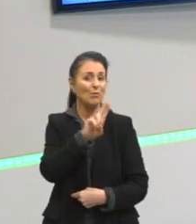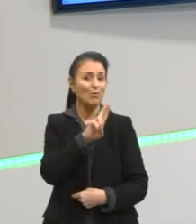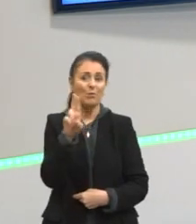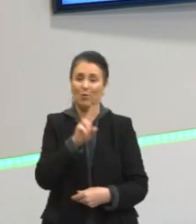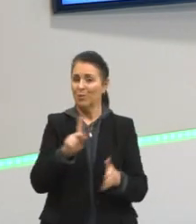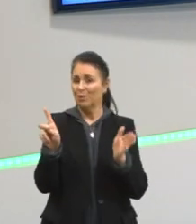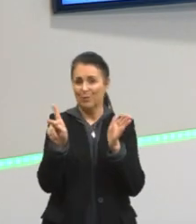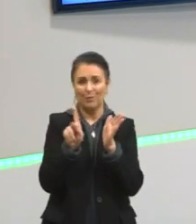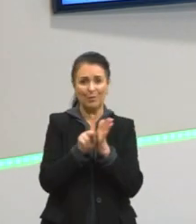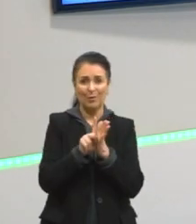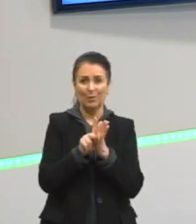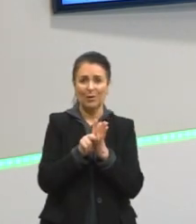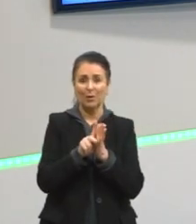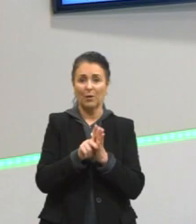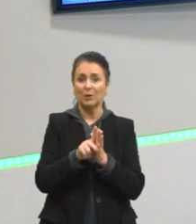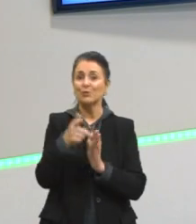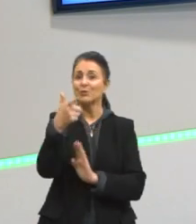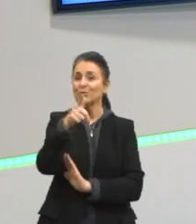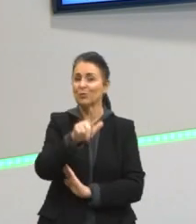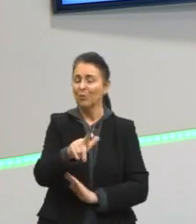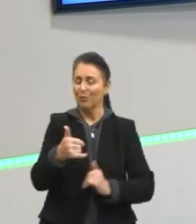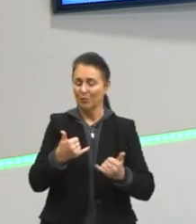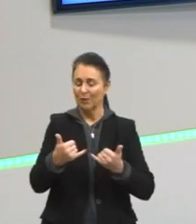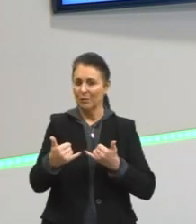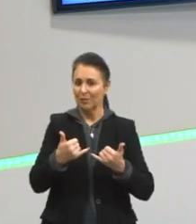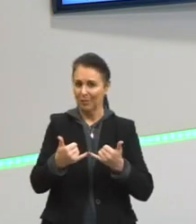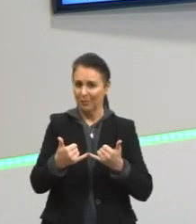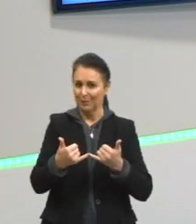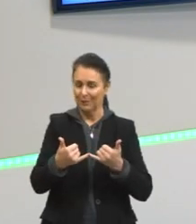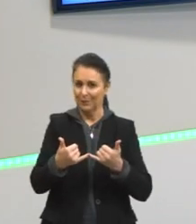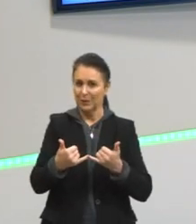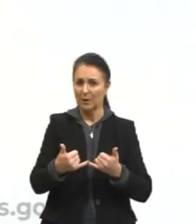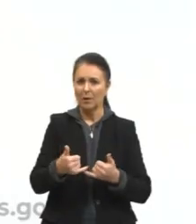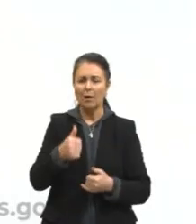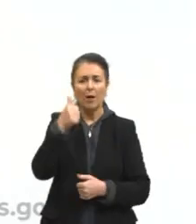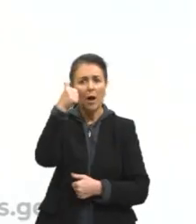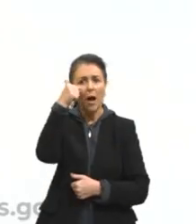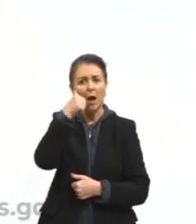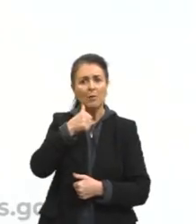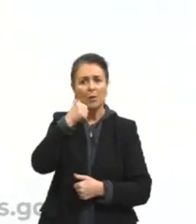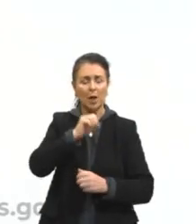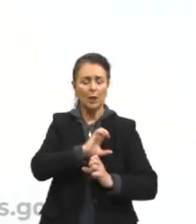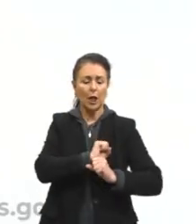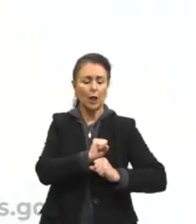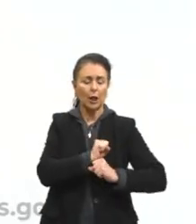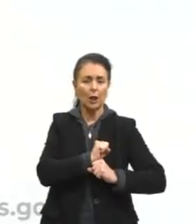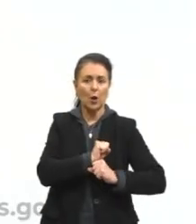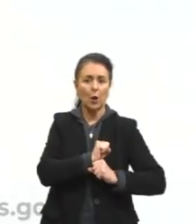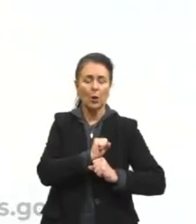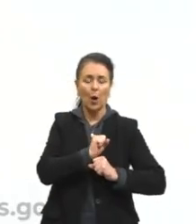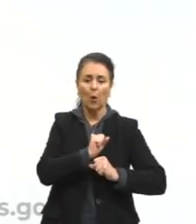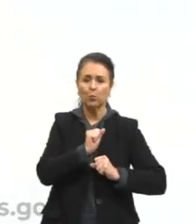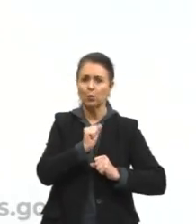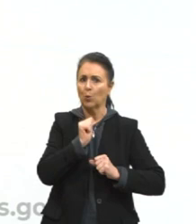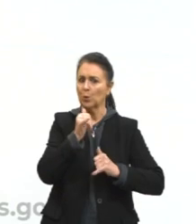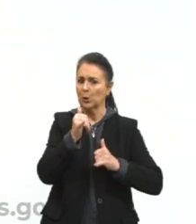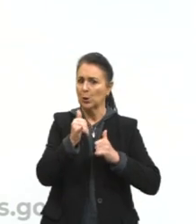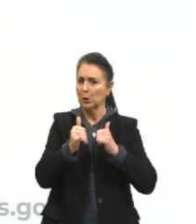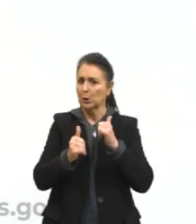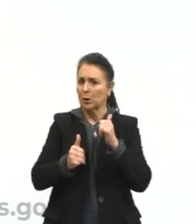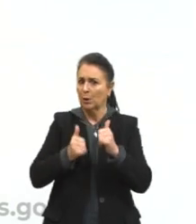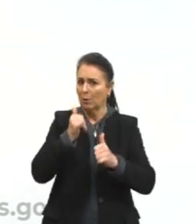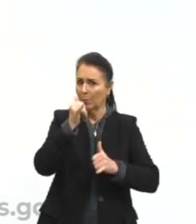língua. Olhem um outro exemplo. As mulheres adoram sapatos de bico